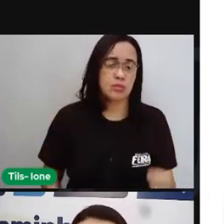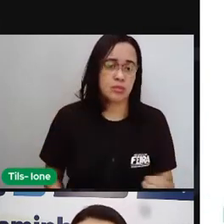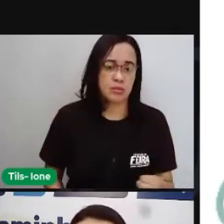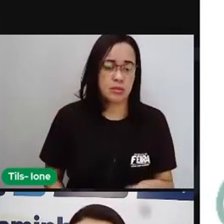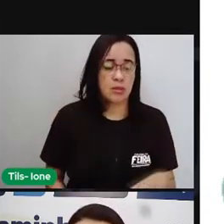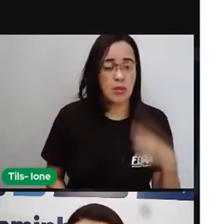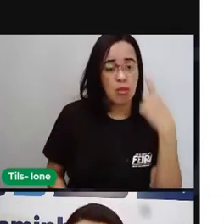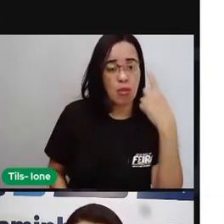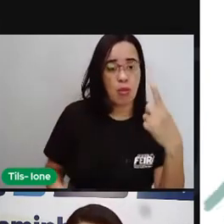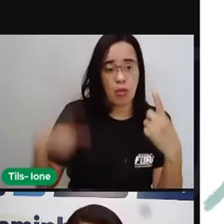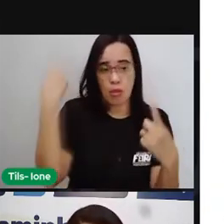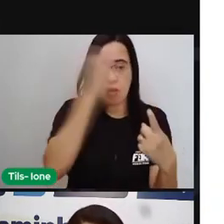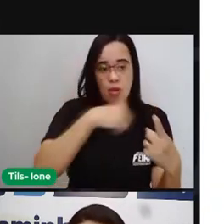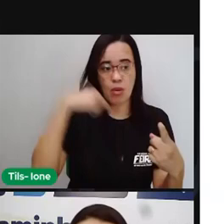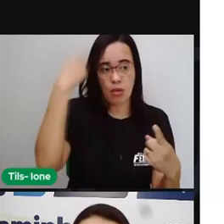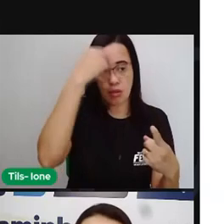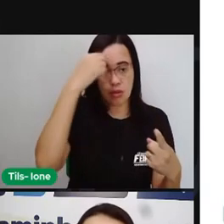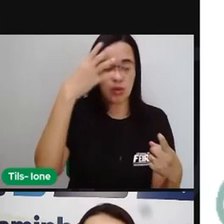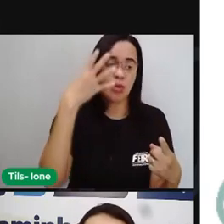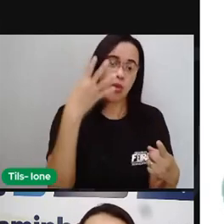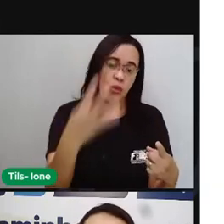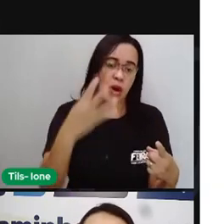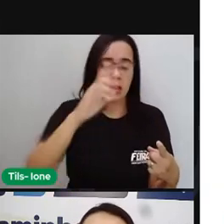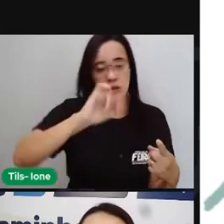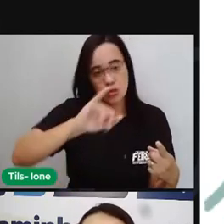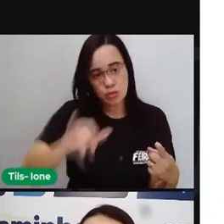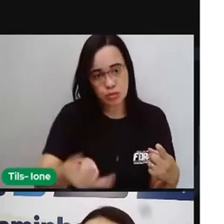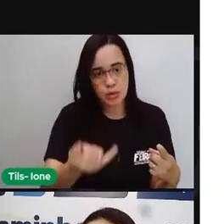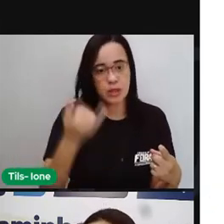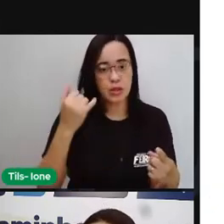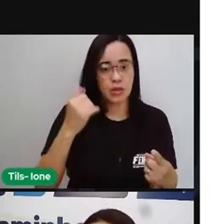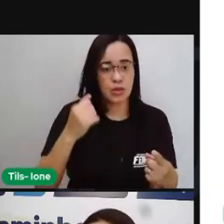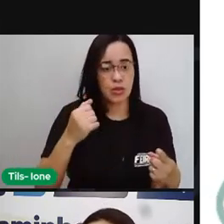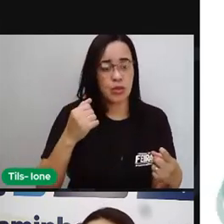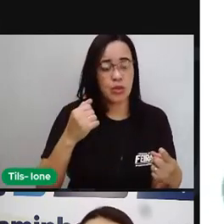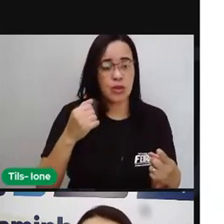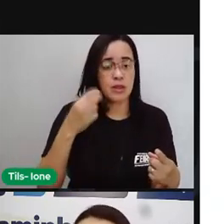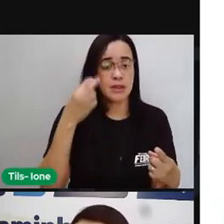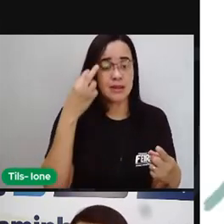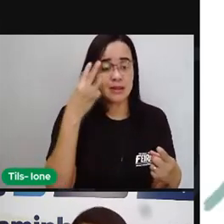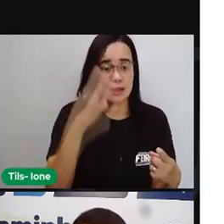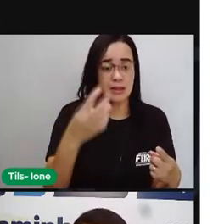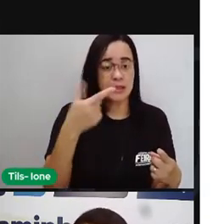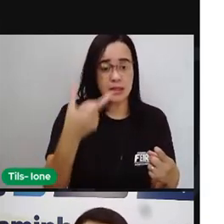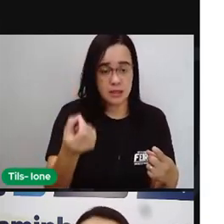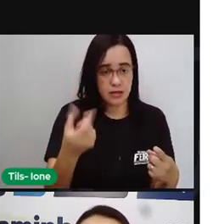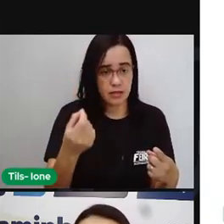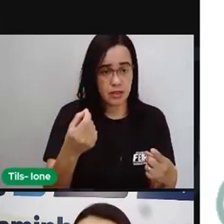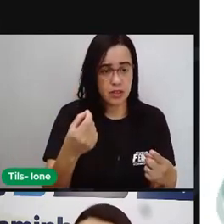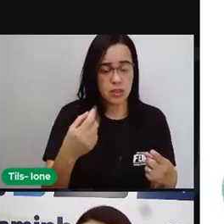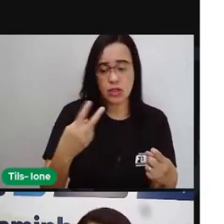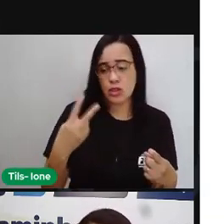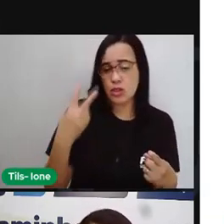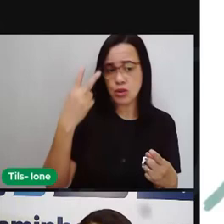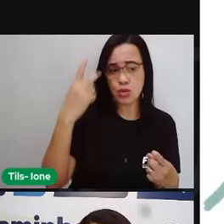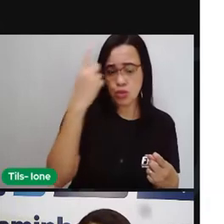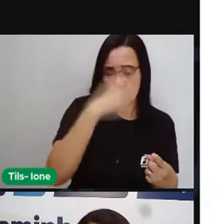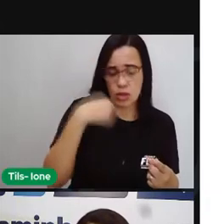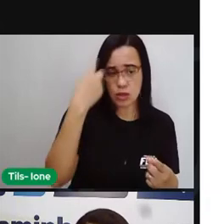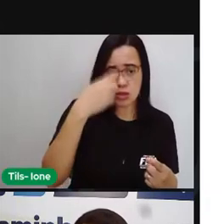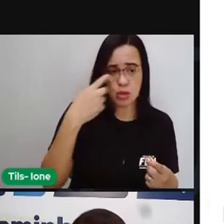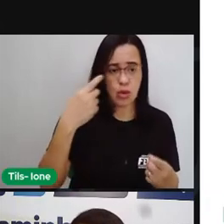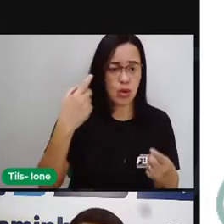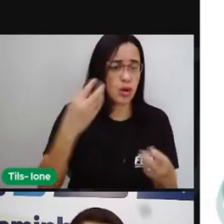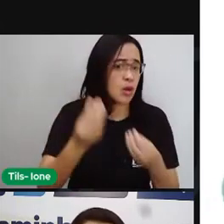.320 batimentos eu preciso saber duas horas? Eu não sei. É justamente o que o